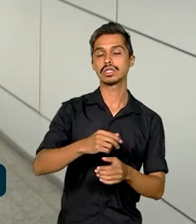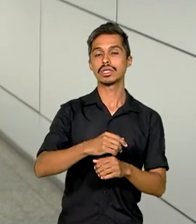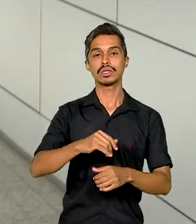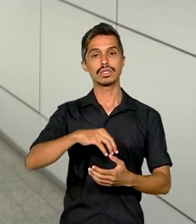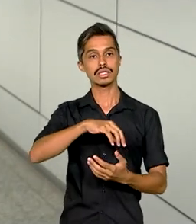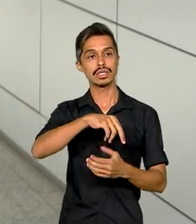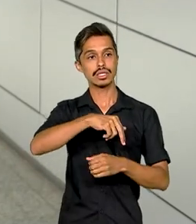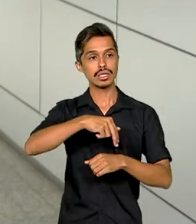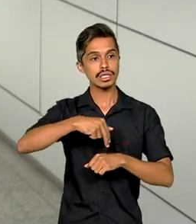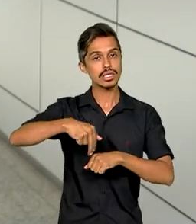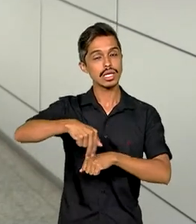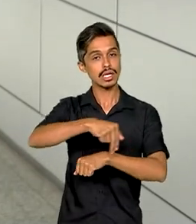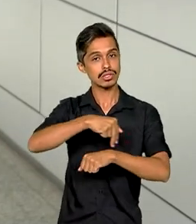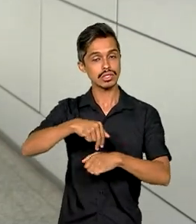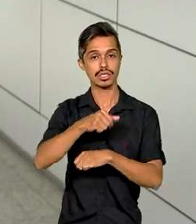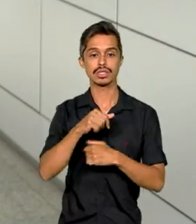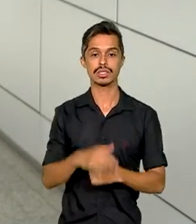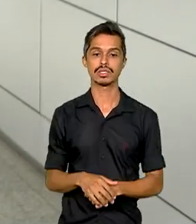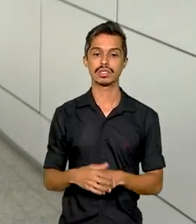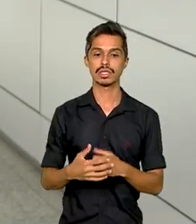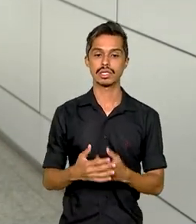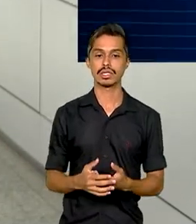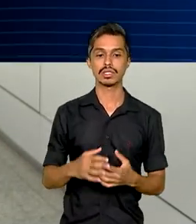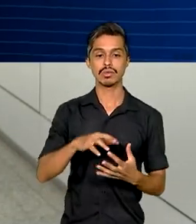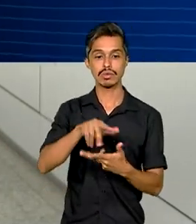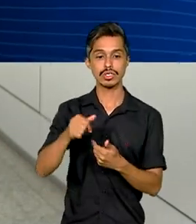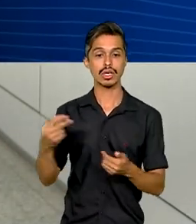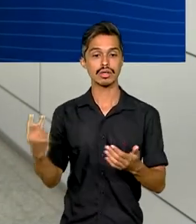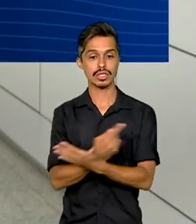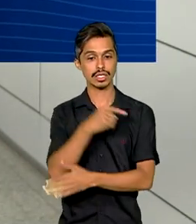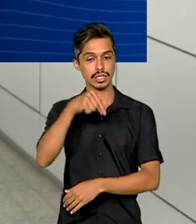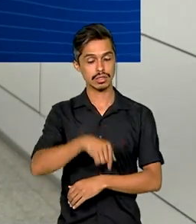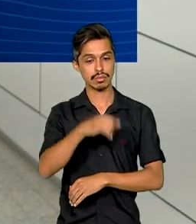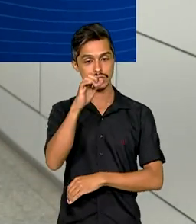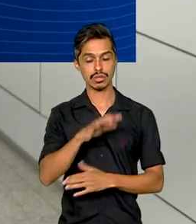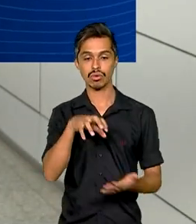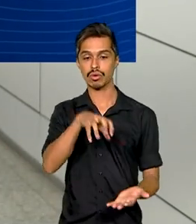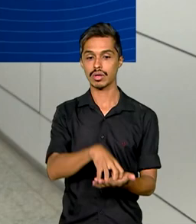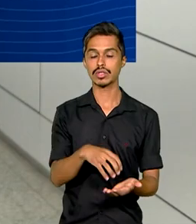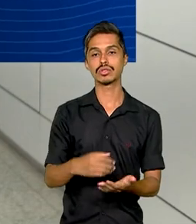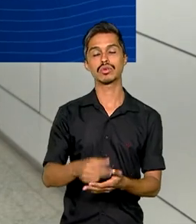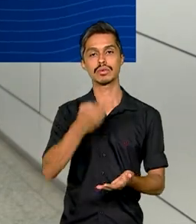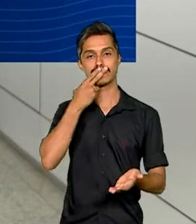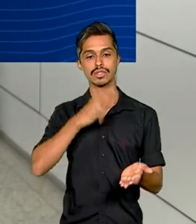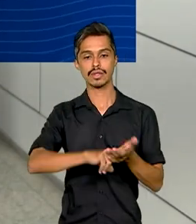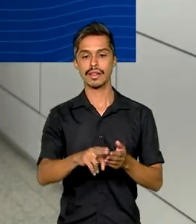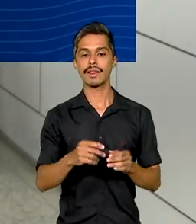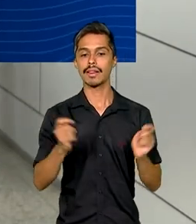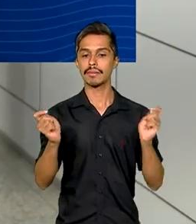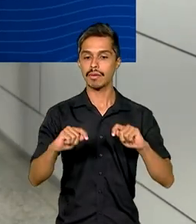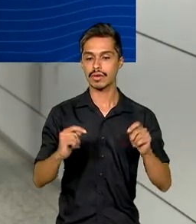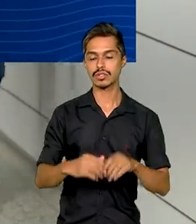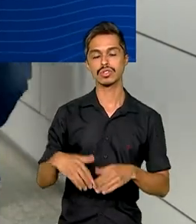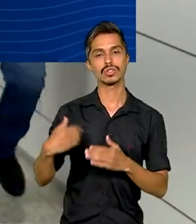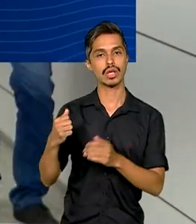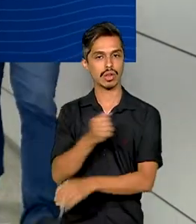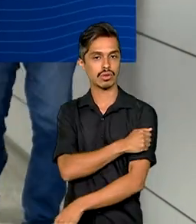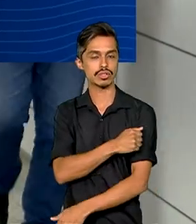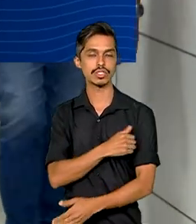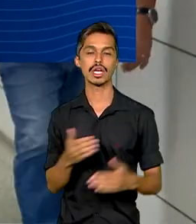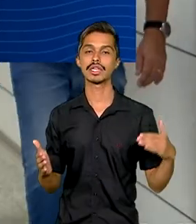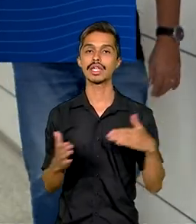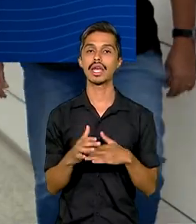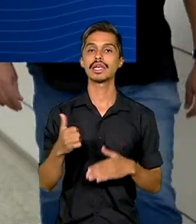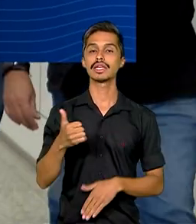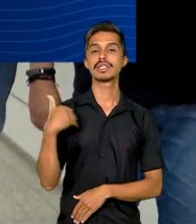redação de cartas é realizado aqui no Brasil pelos Correios e podem participar estudantes de até 15